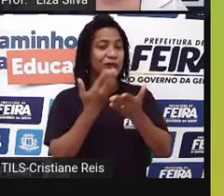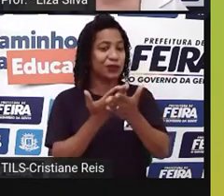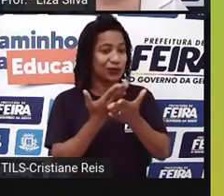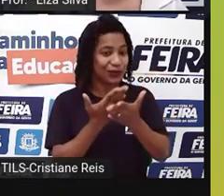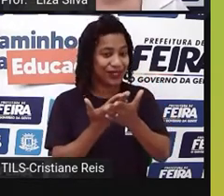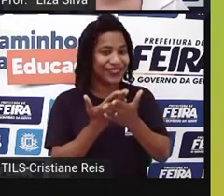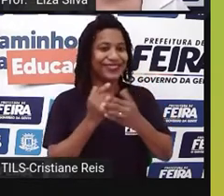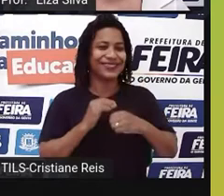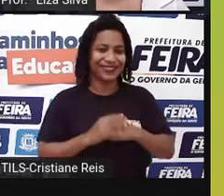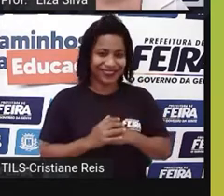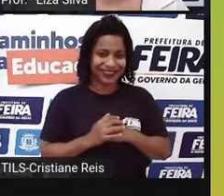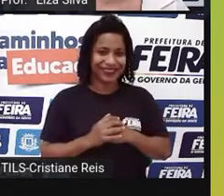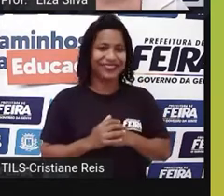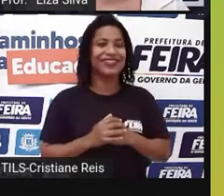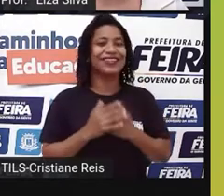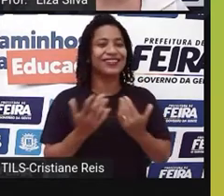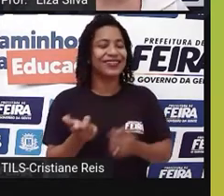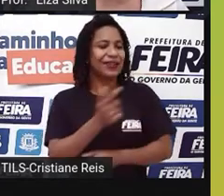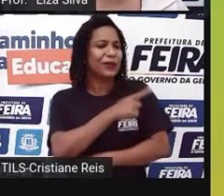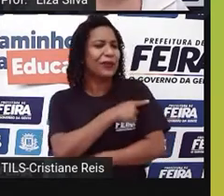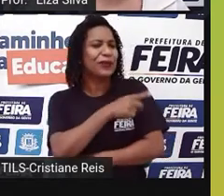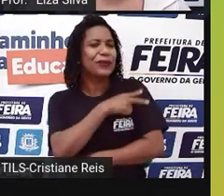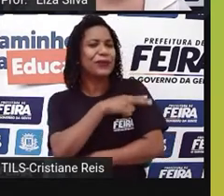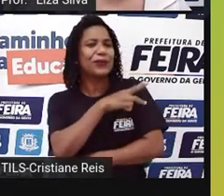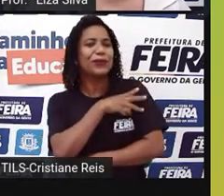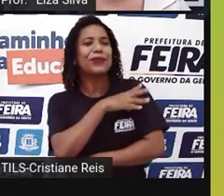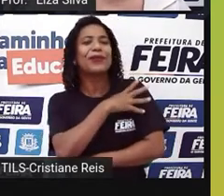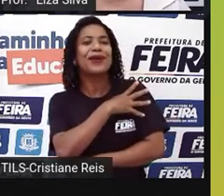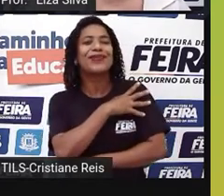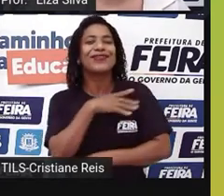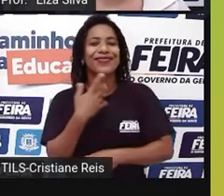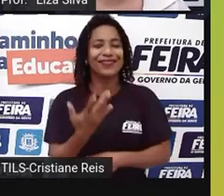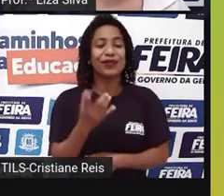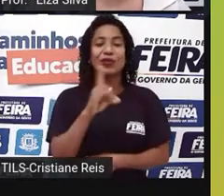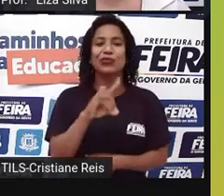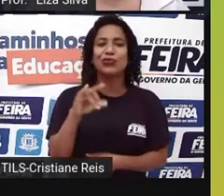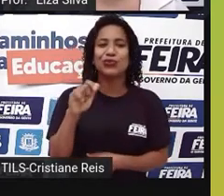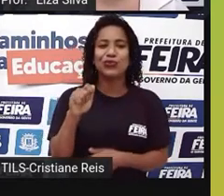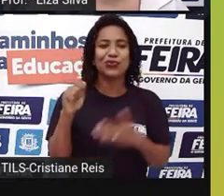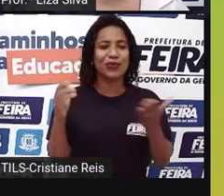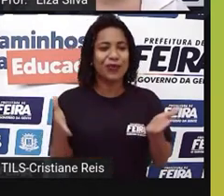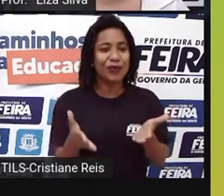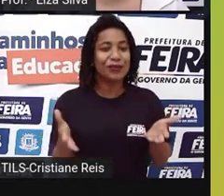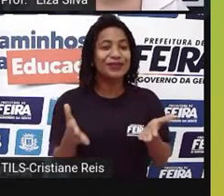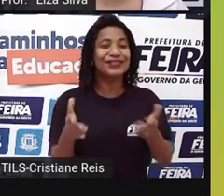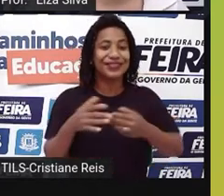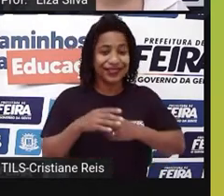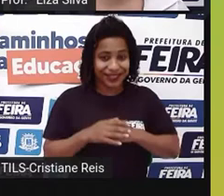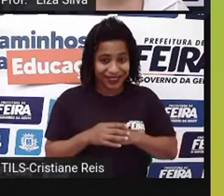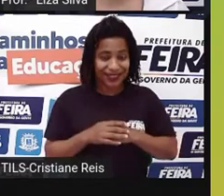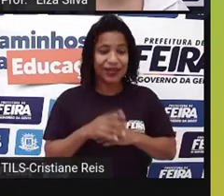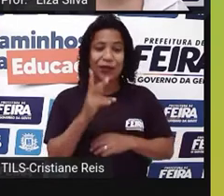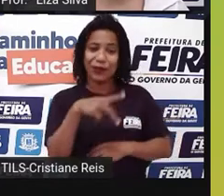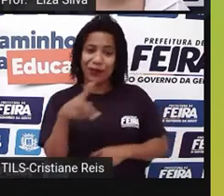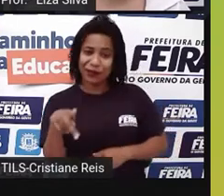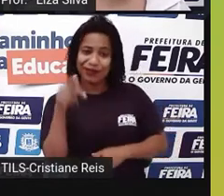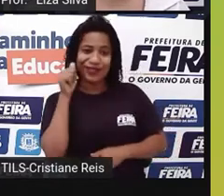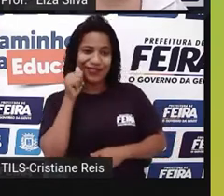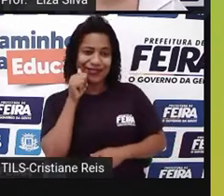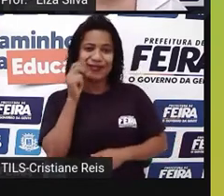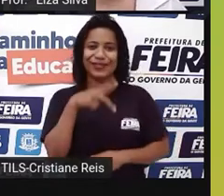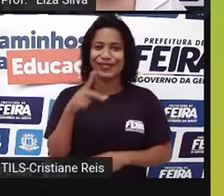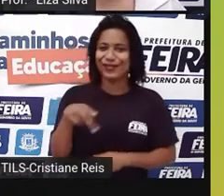o seu nome. Grade, a sua série. Date, a data de nossa aula de hoje. Teacher, o nome do seu